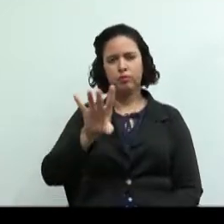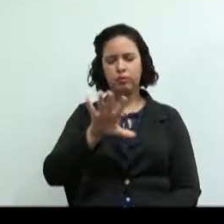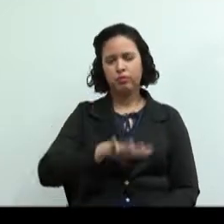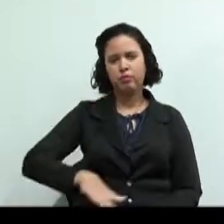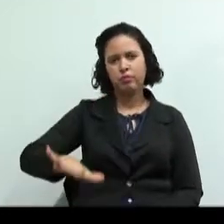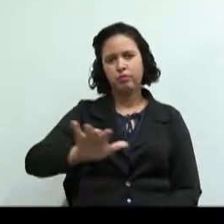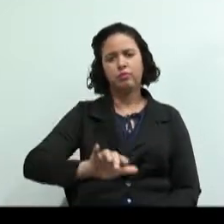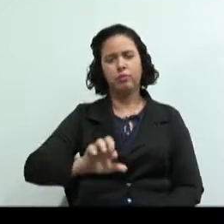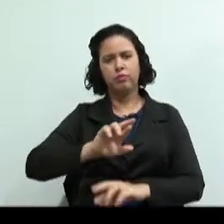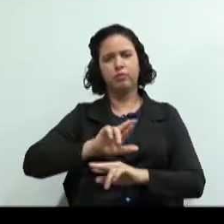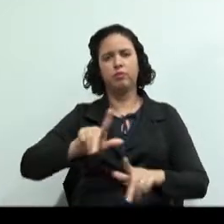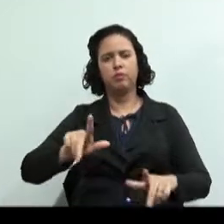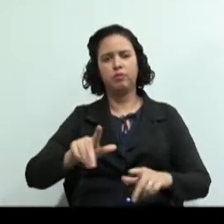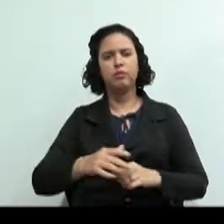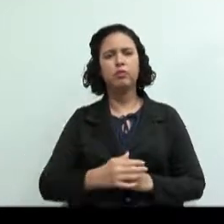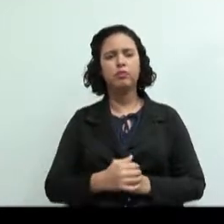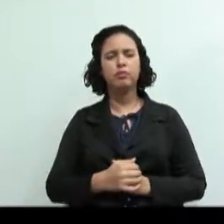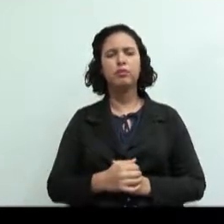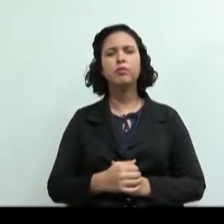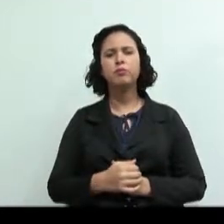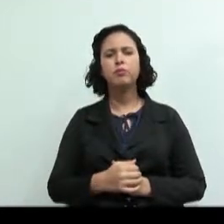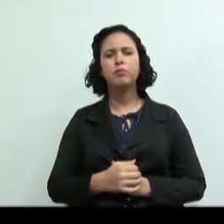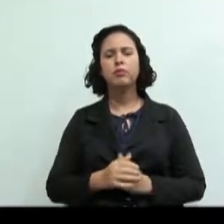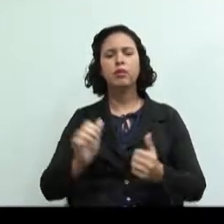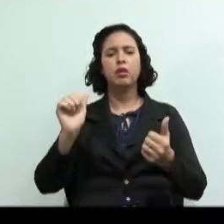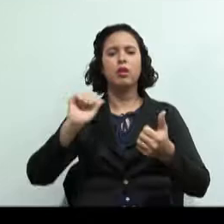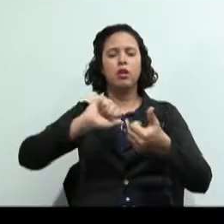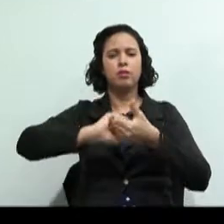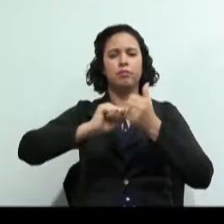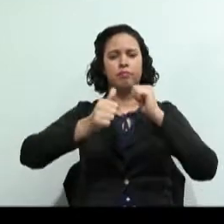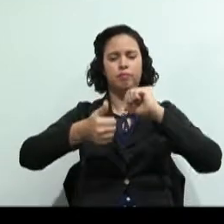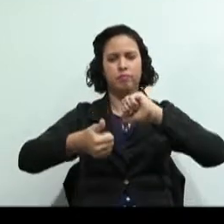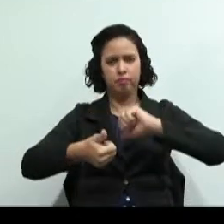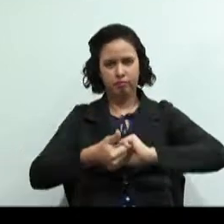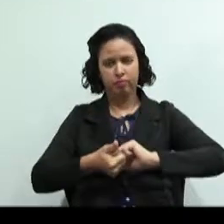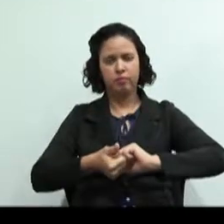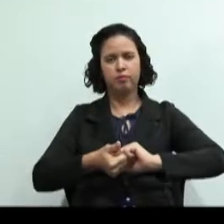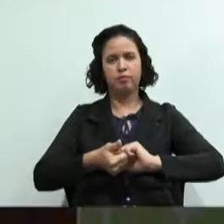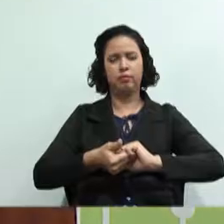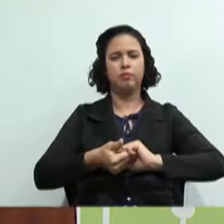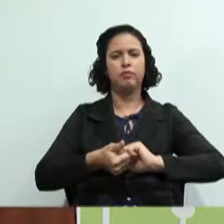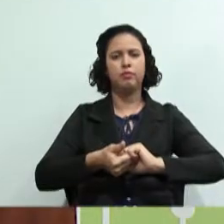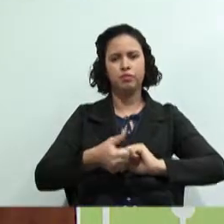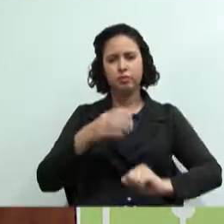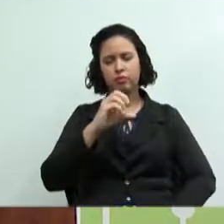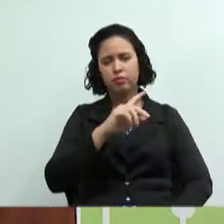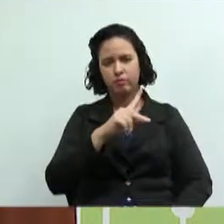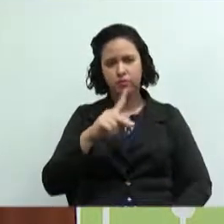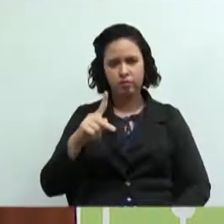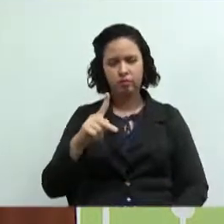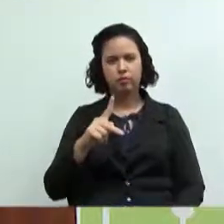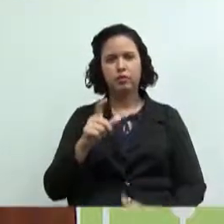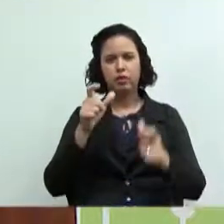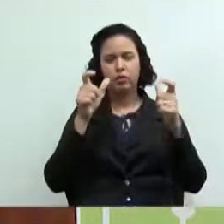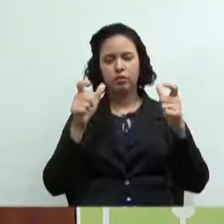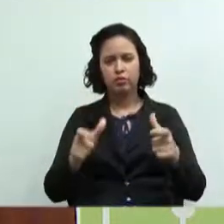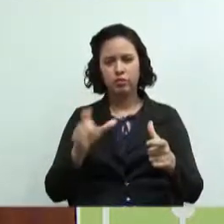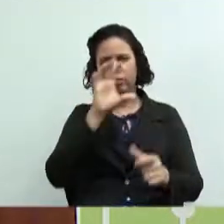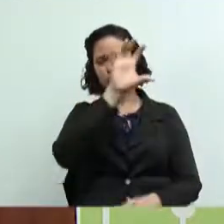Então, adaptando essas questões sobre o cooperativismo, adaptando a região,